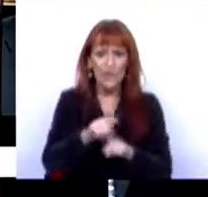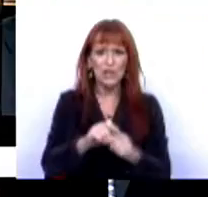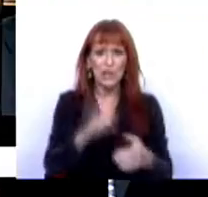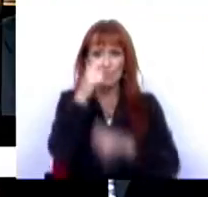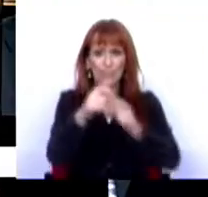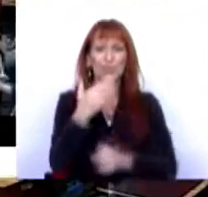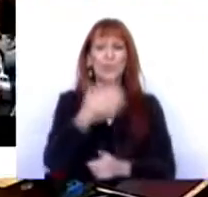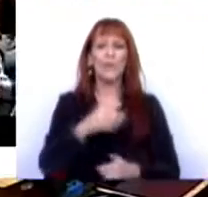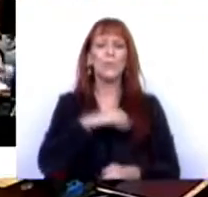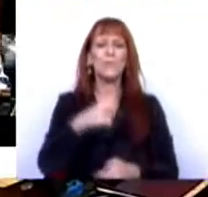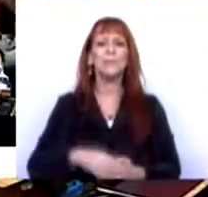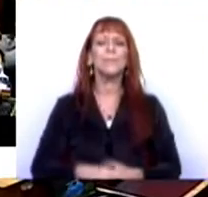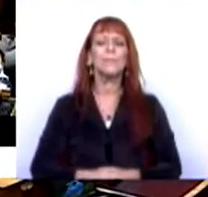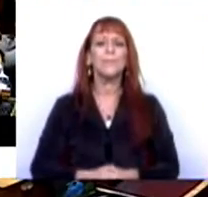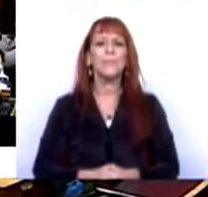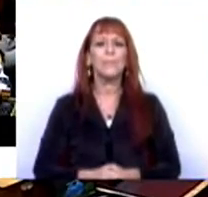populações. Muito obrigado, Sr. Presidente.